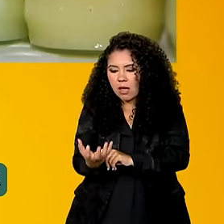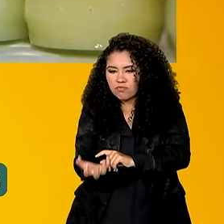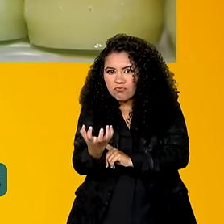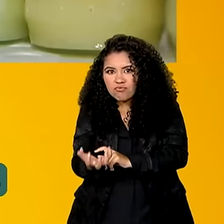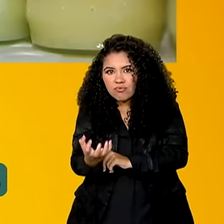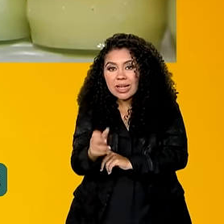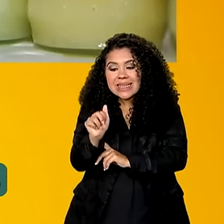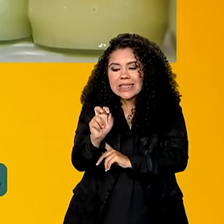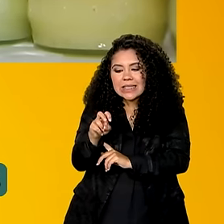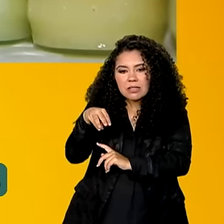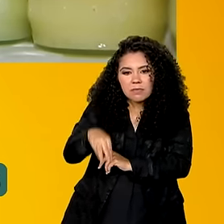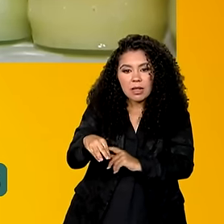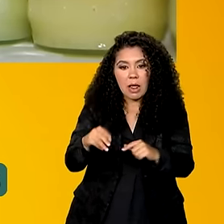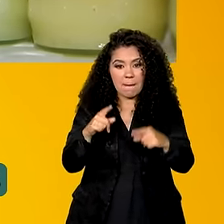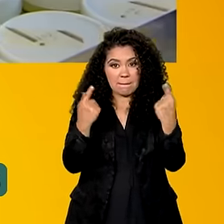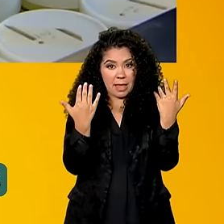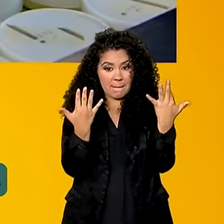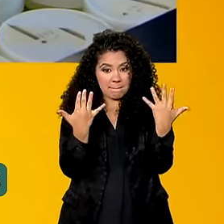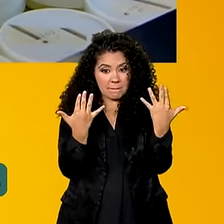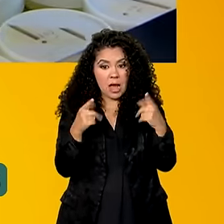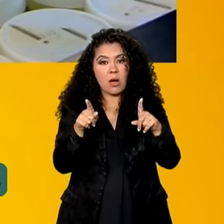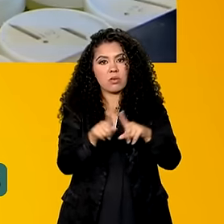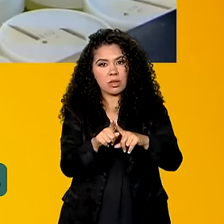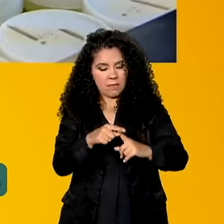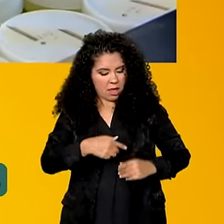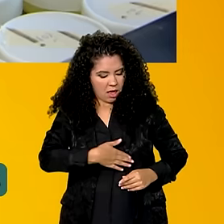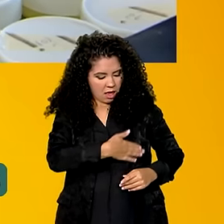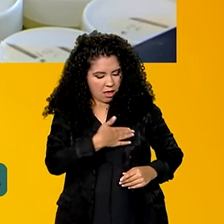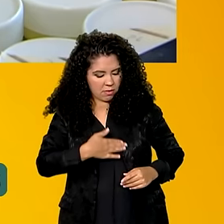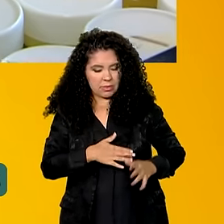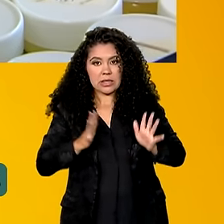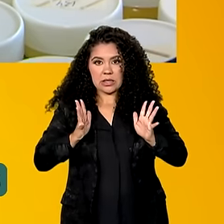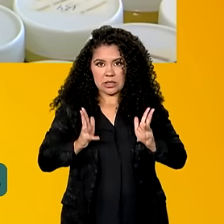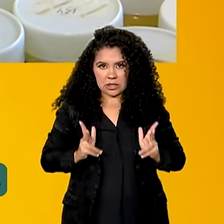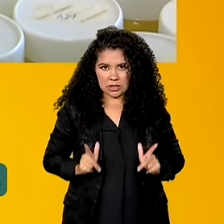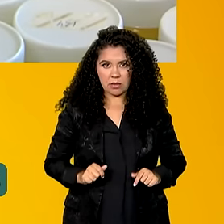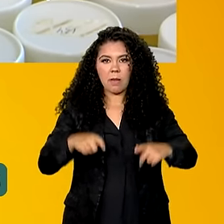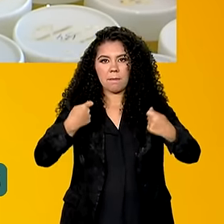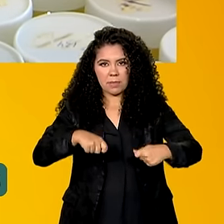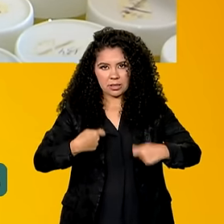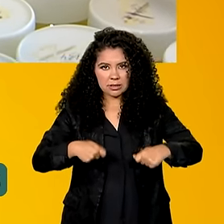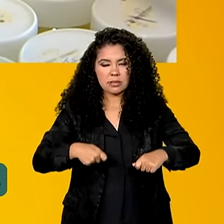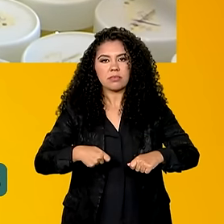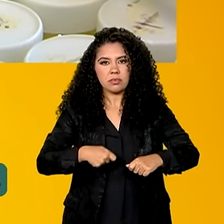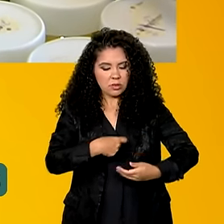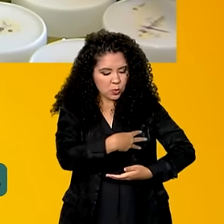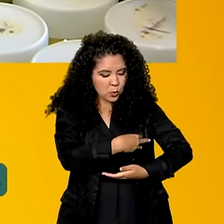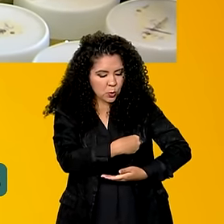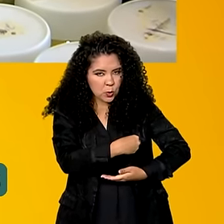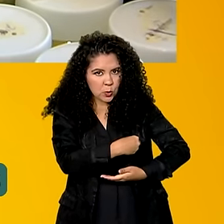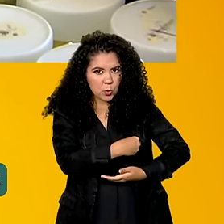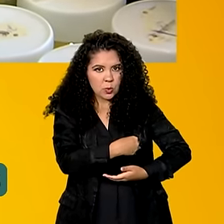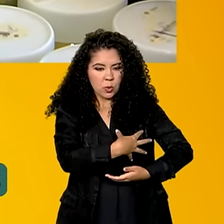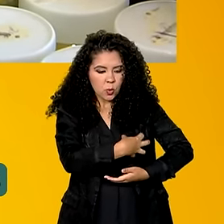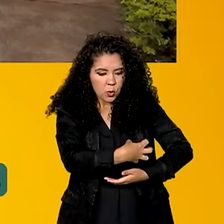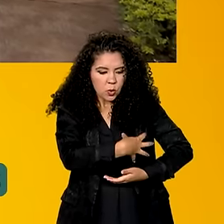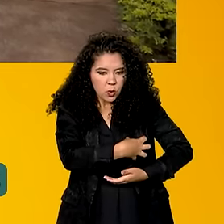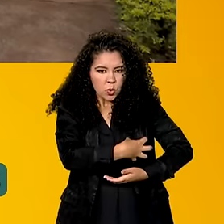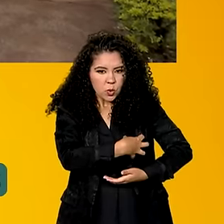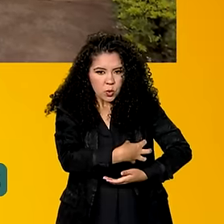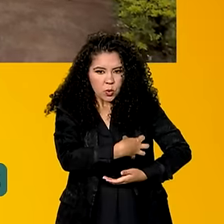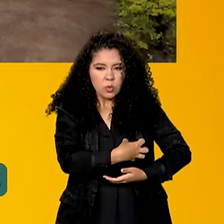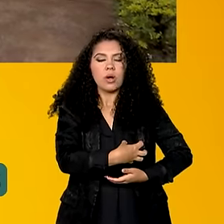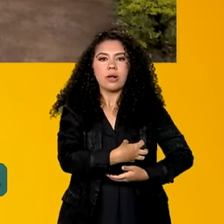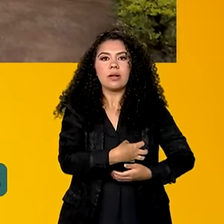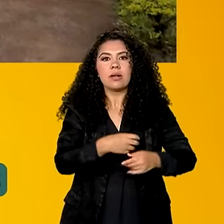minutos. As mãos e a mama precisam ser higienizadas antes da coleta e durante a coleta é preciso